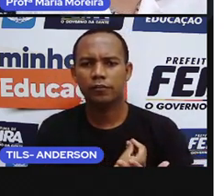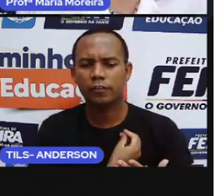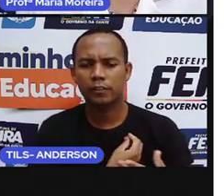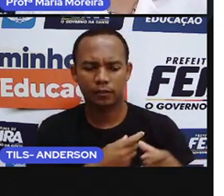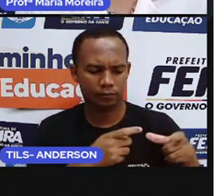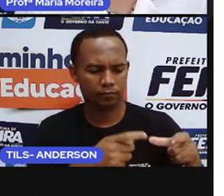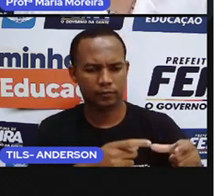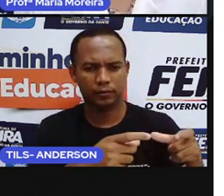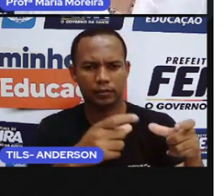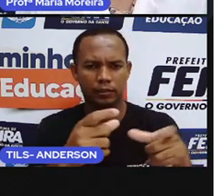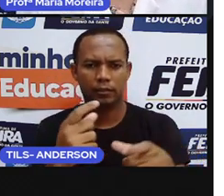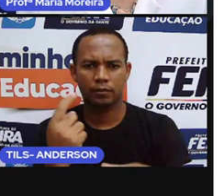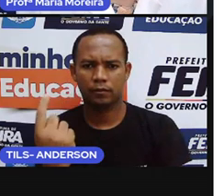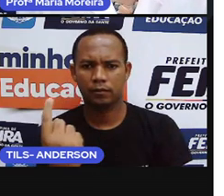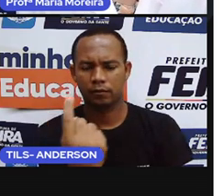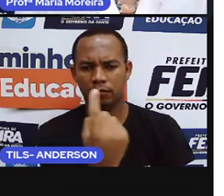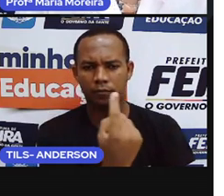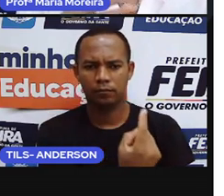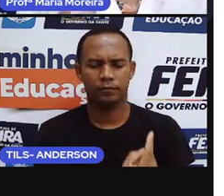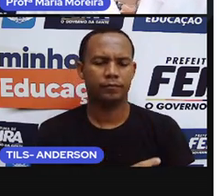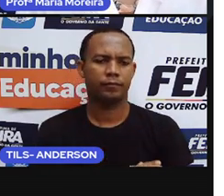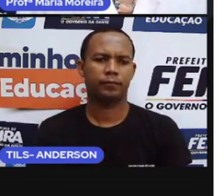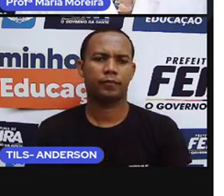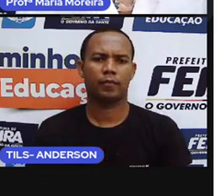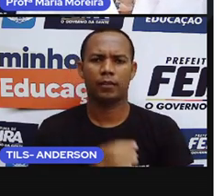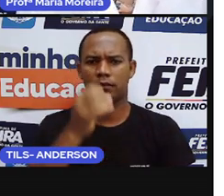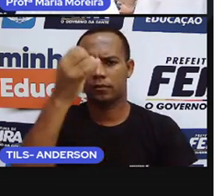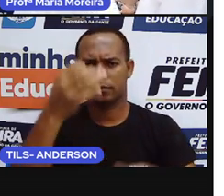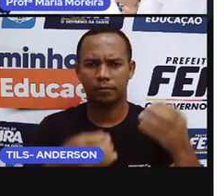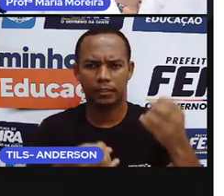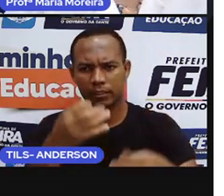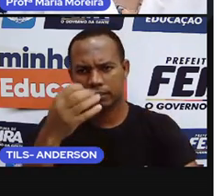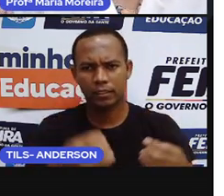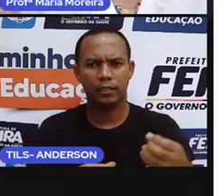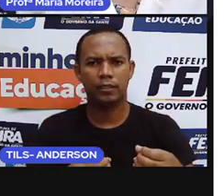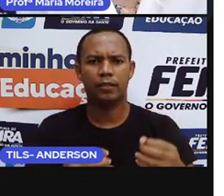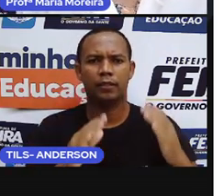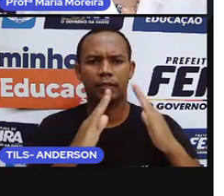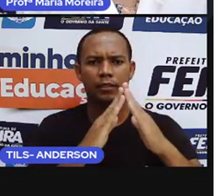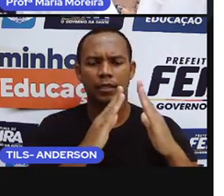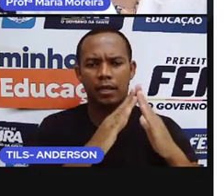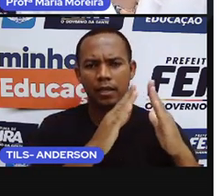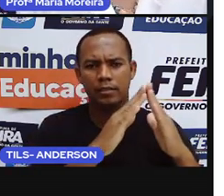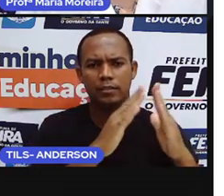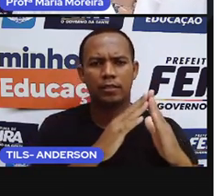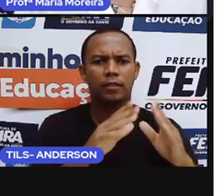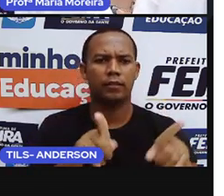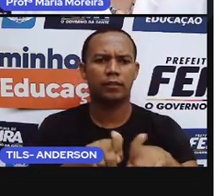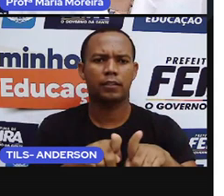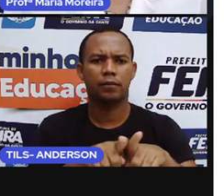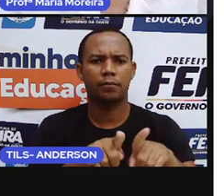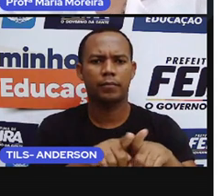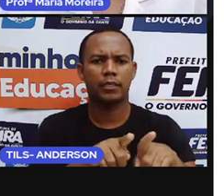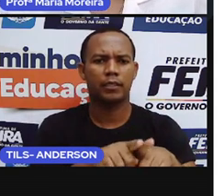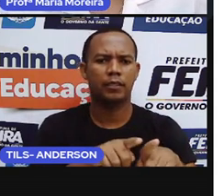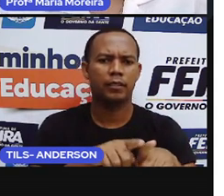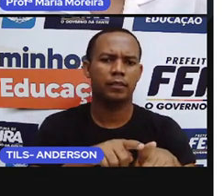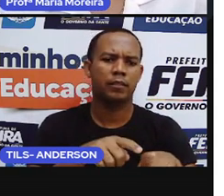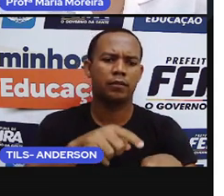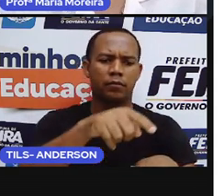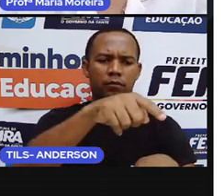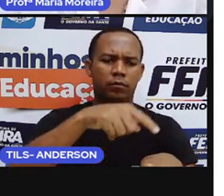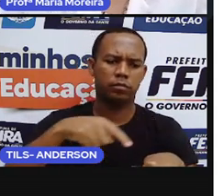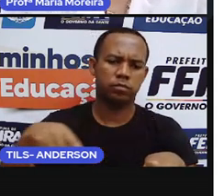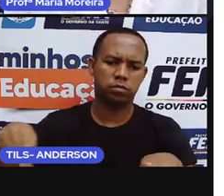residenciais, certo? E aí ele fala, né, que essas unidades residenciais são distribuídas em 50 mil hectares.